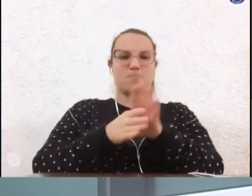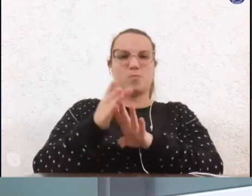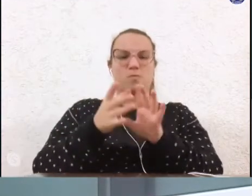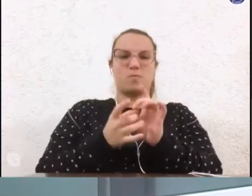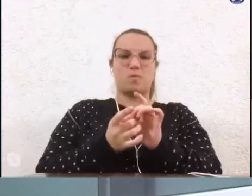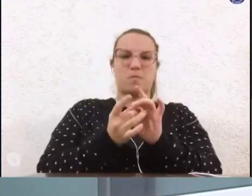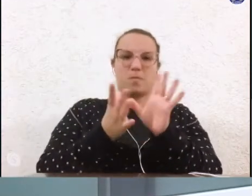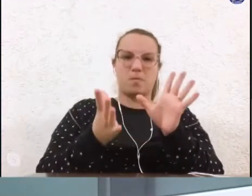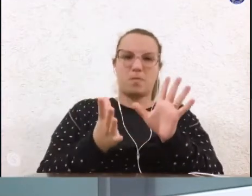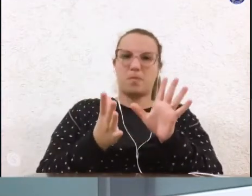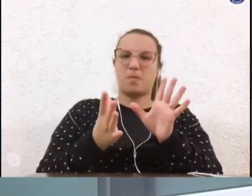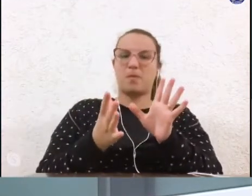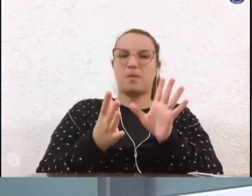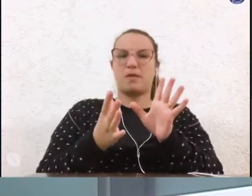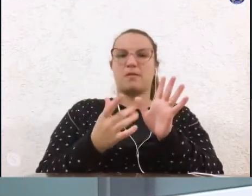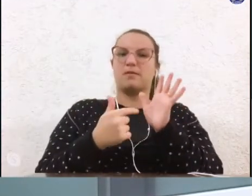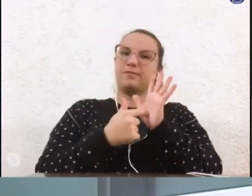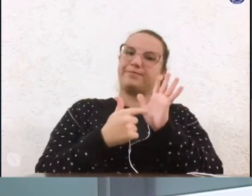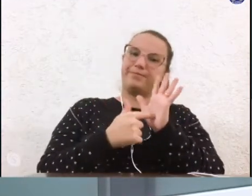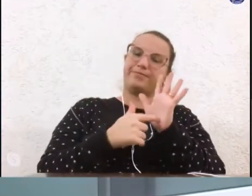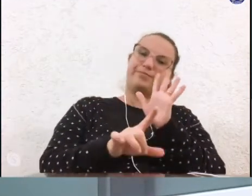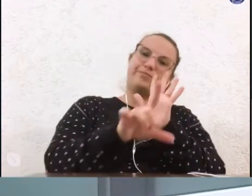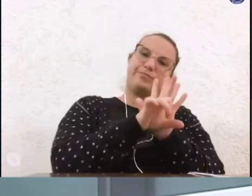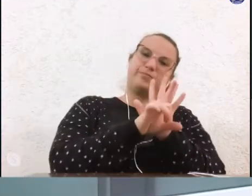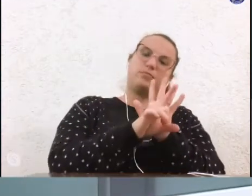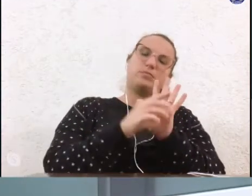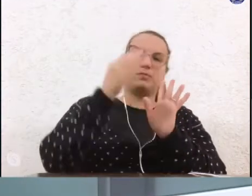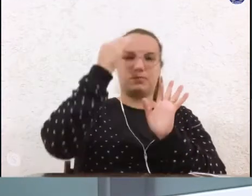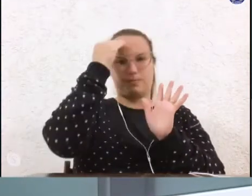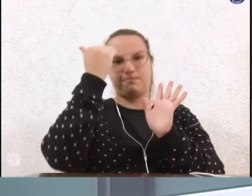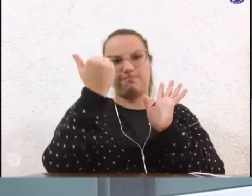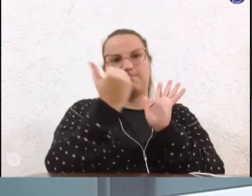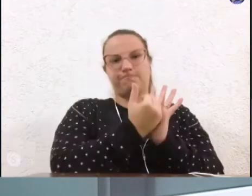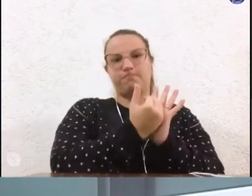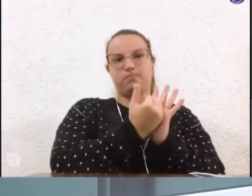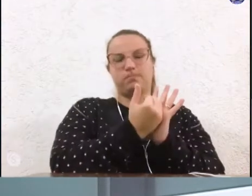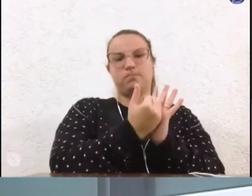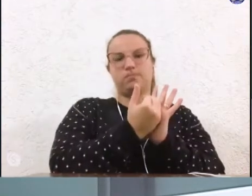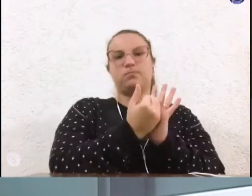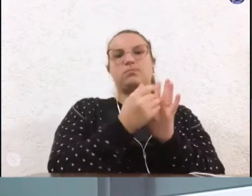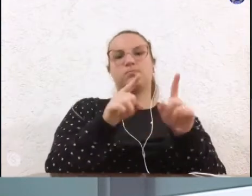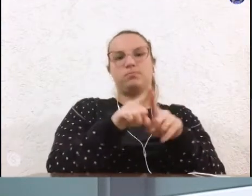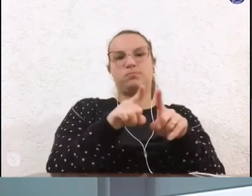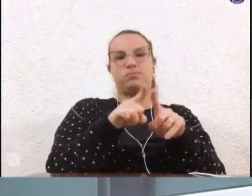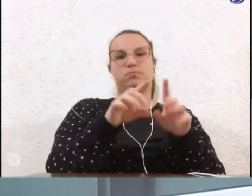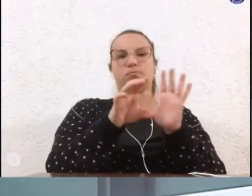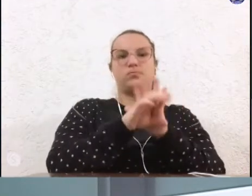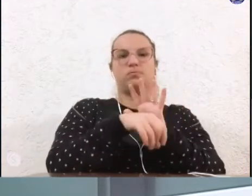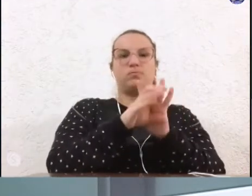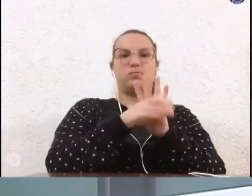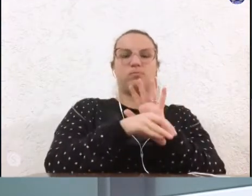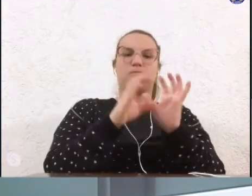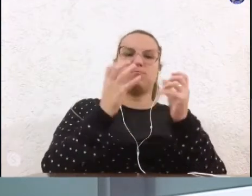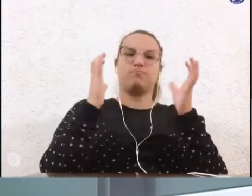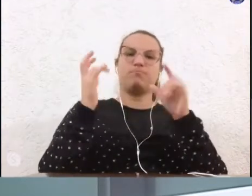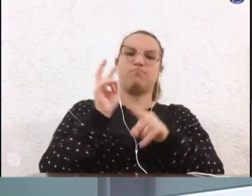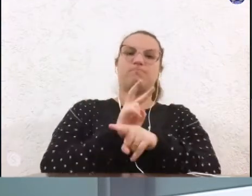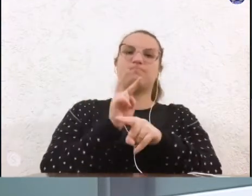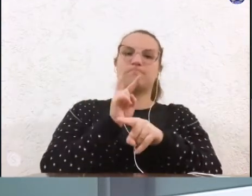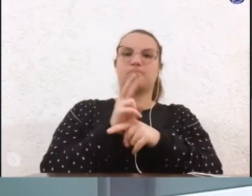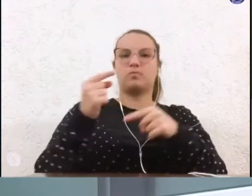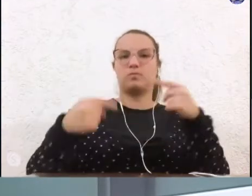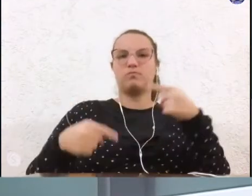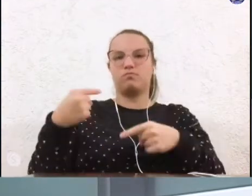e não infrinja a nossa lei municipal inclusive o código do meio ambiente que também dispõe da política do meio